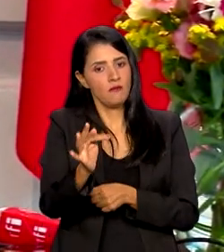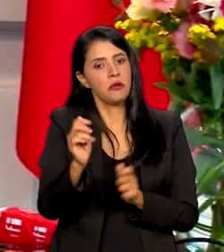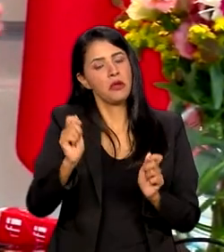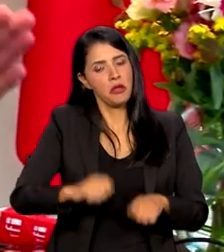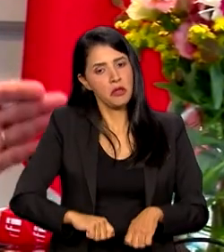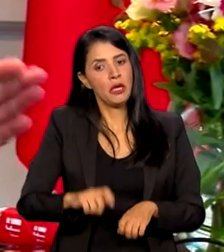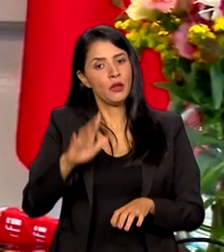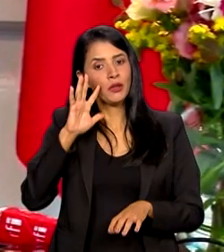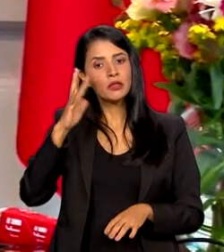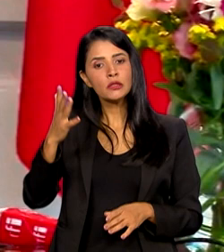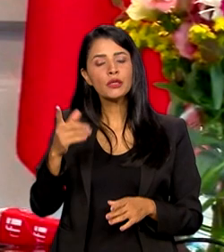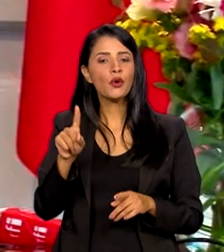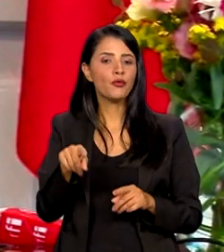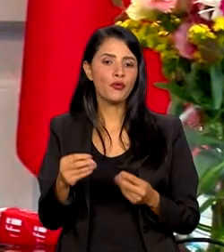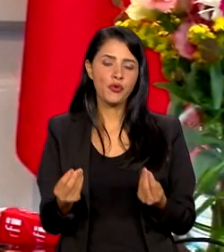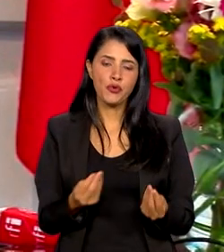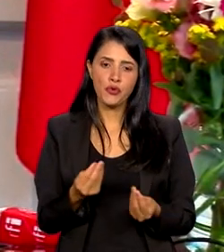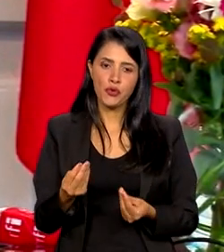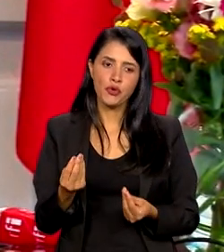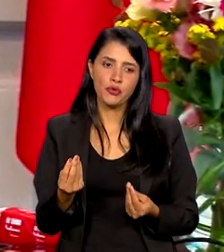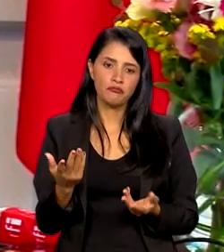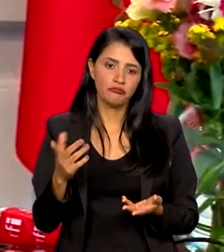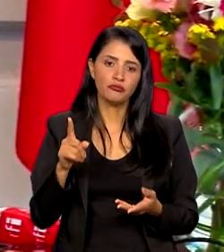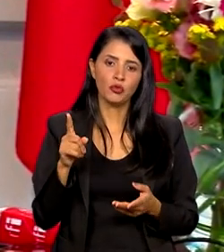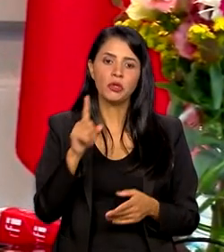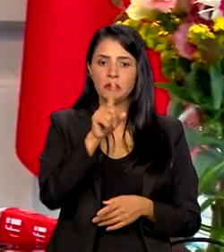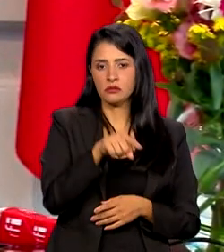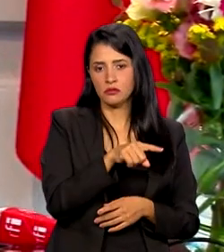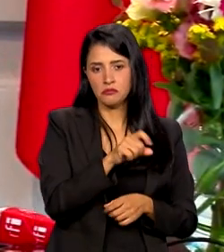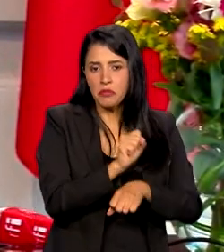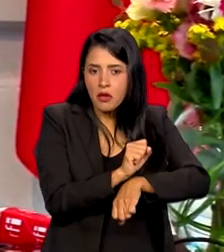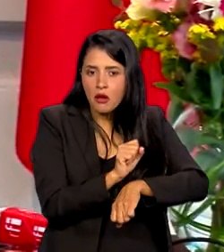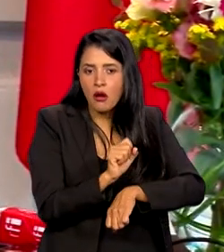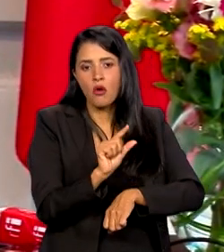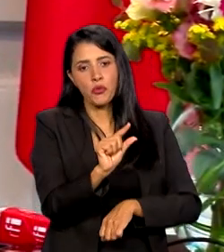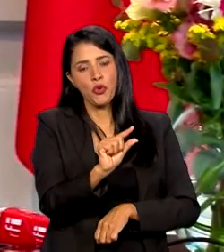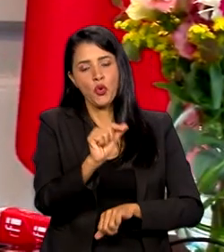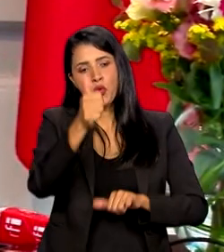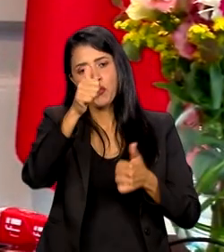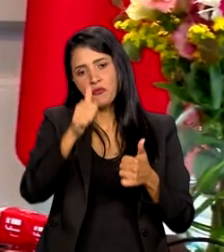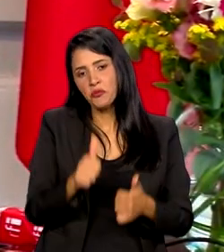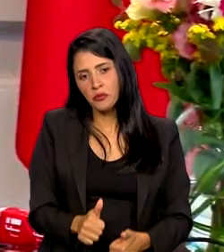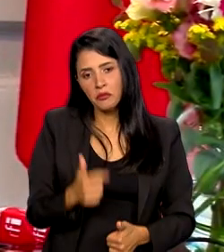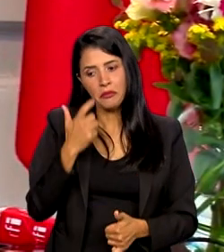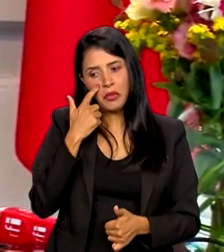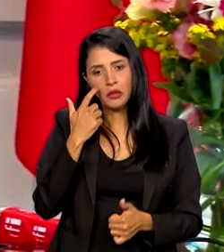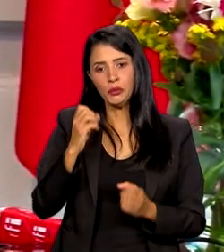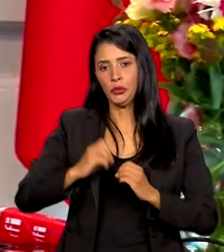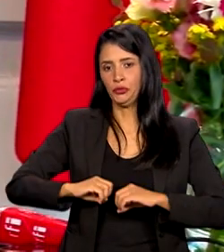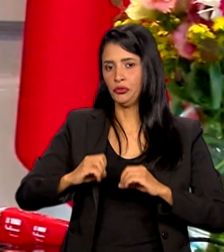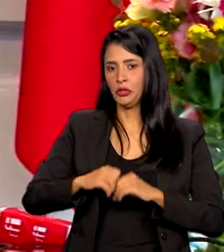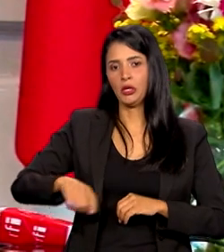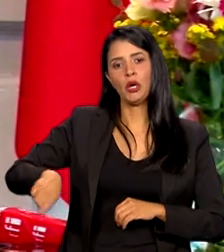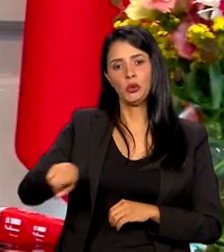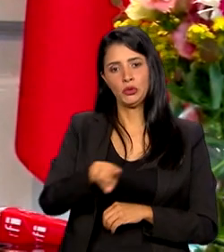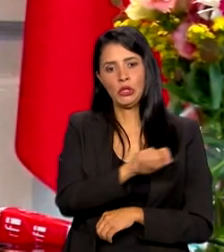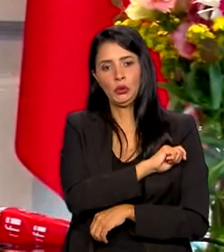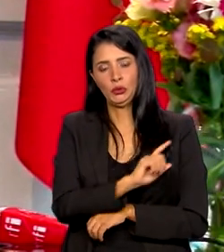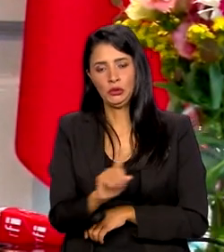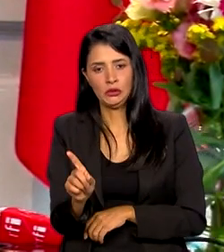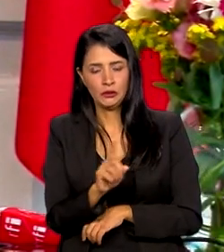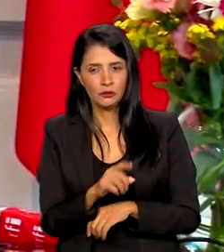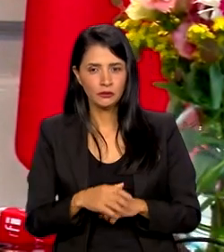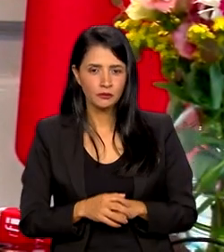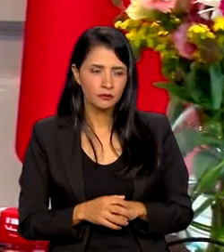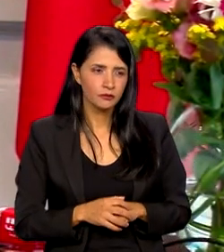a decisão foi exatamente suspender, avaliar, para que a não pudesse perjudicar a grande maioria dos alunos... Então não vai ter duas